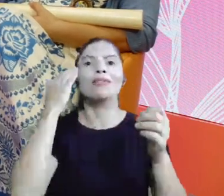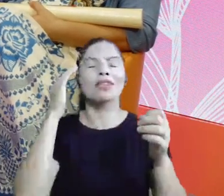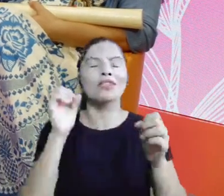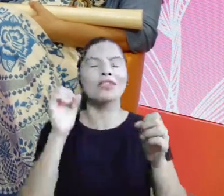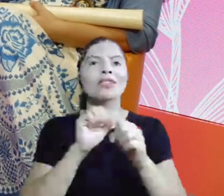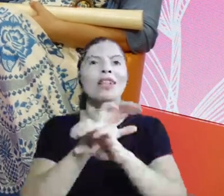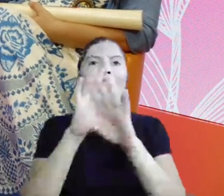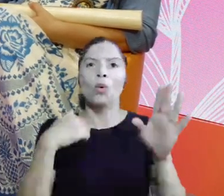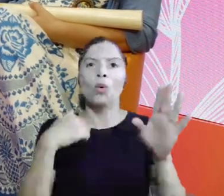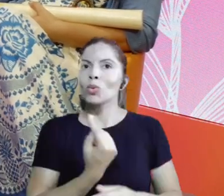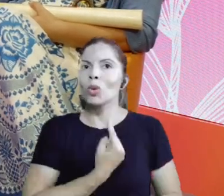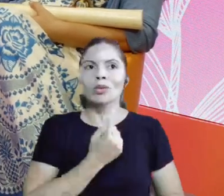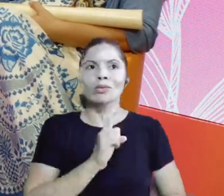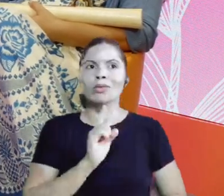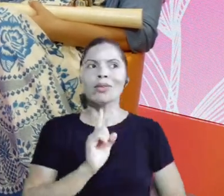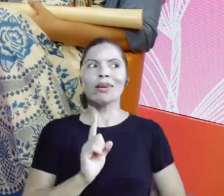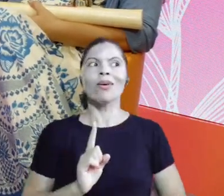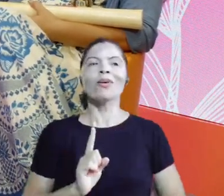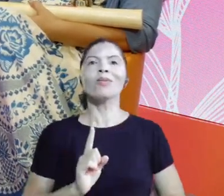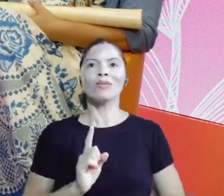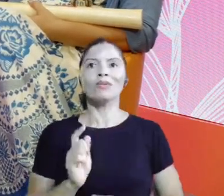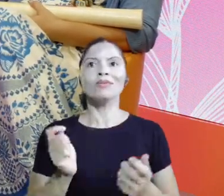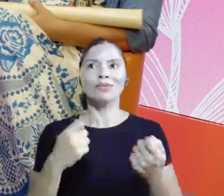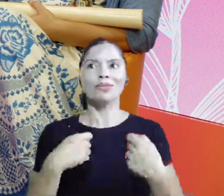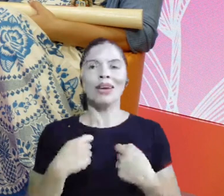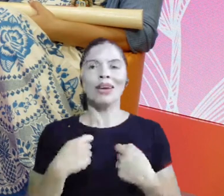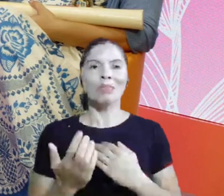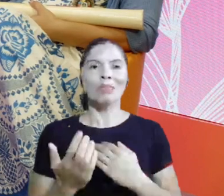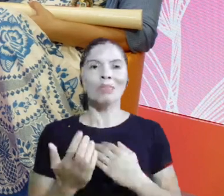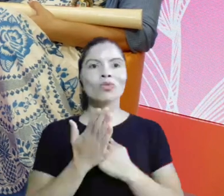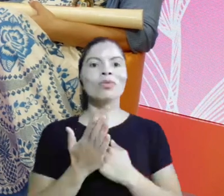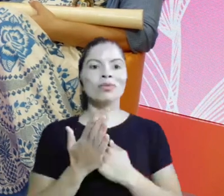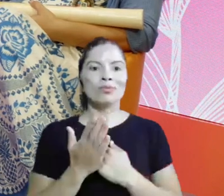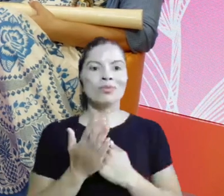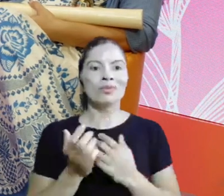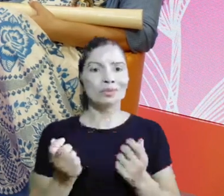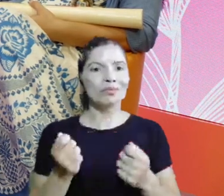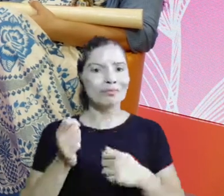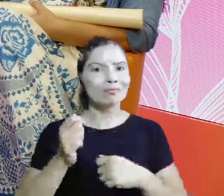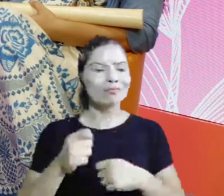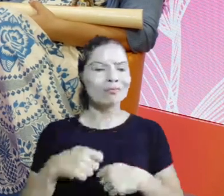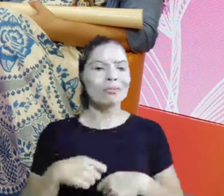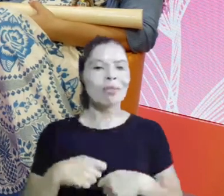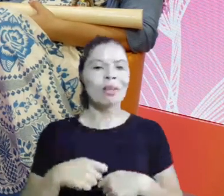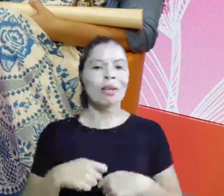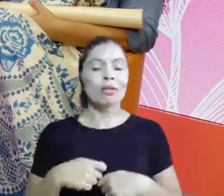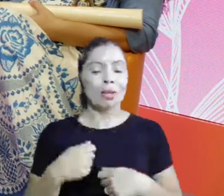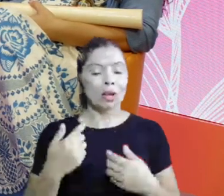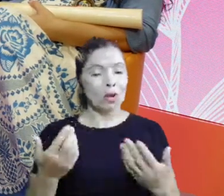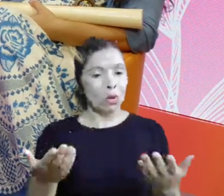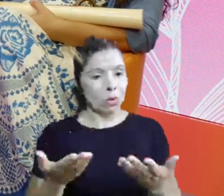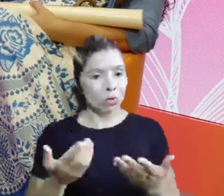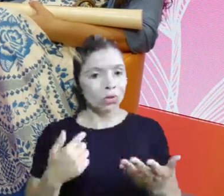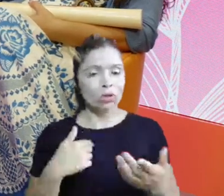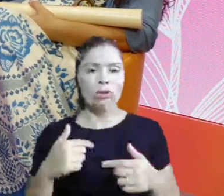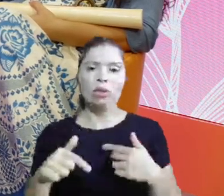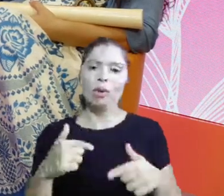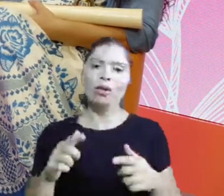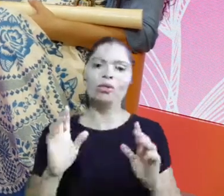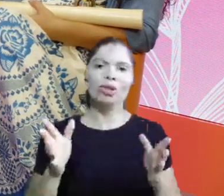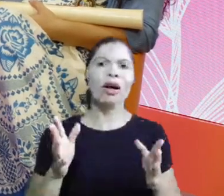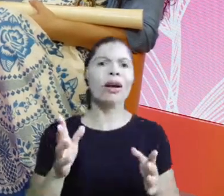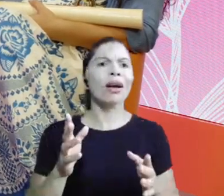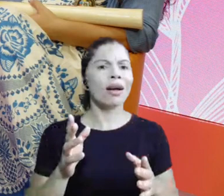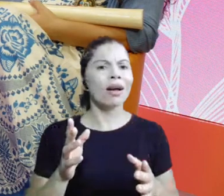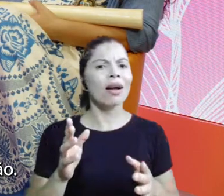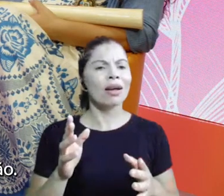continua, não dá ouvidos e continua, então, o que eu faço hoje lá já é ouvido, já é,